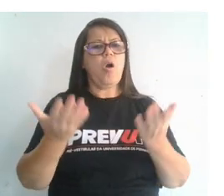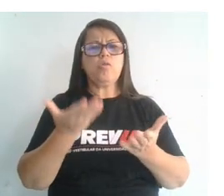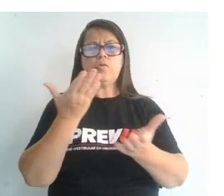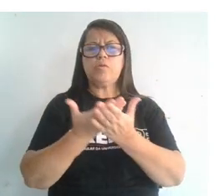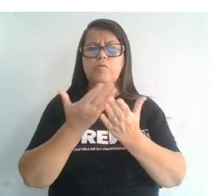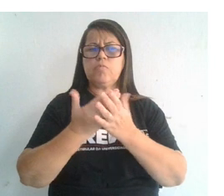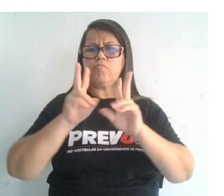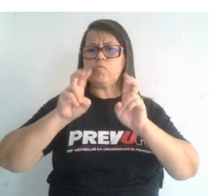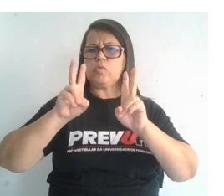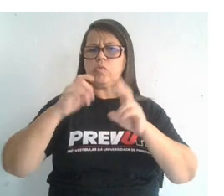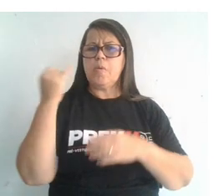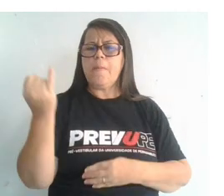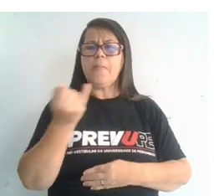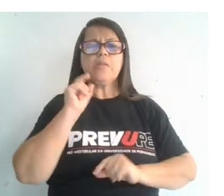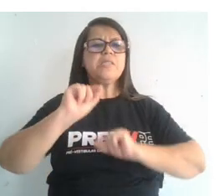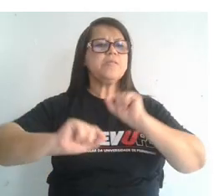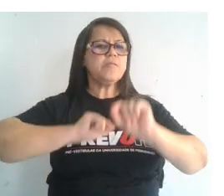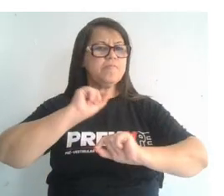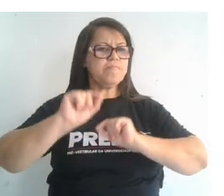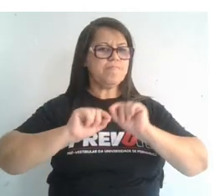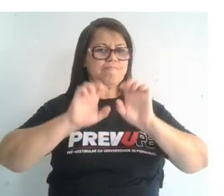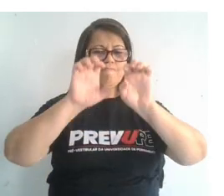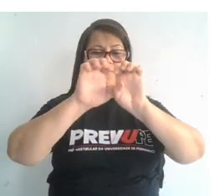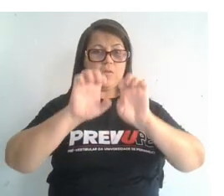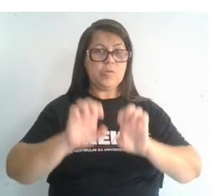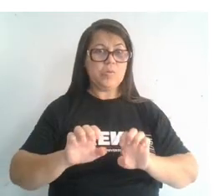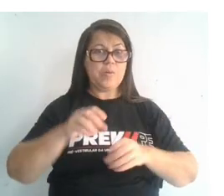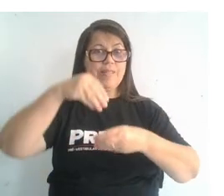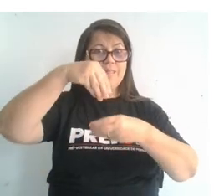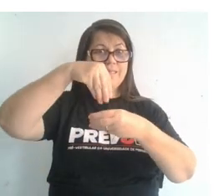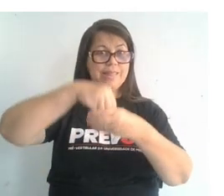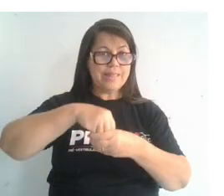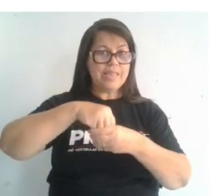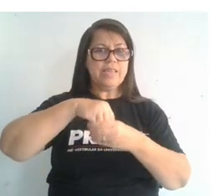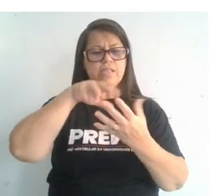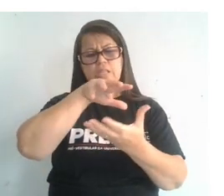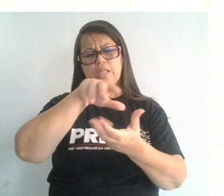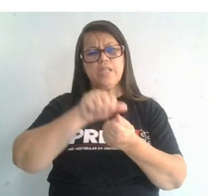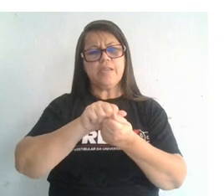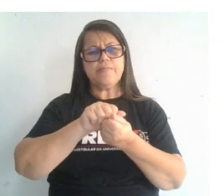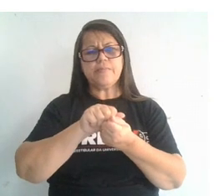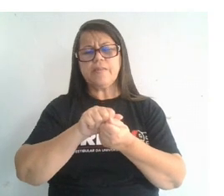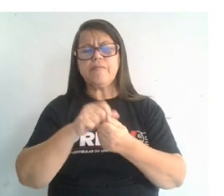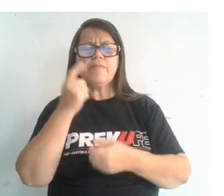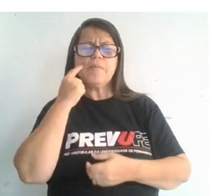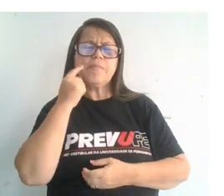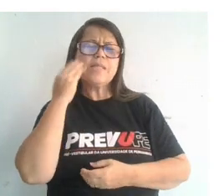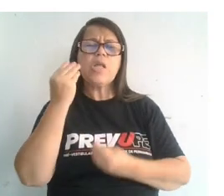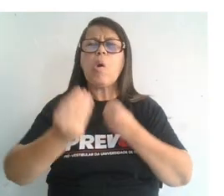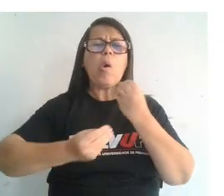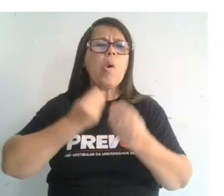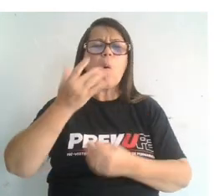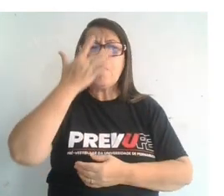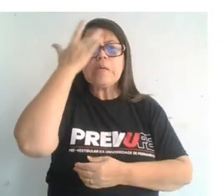estudar um assunto muito importante no Enem, que seria a estrutura interna da Terra. E então tentar entender como que os cientistas